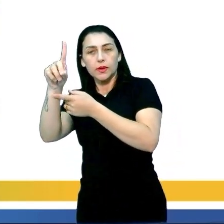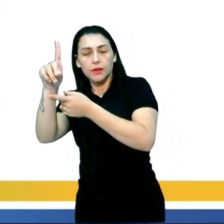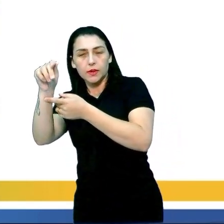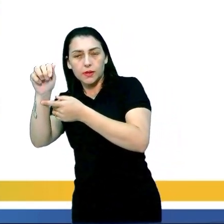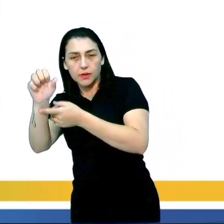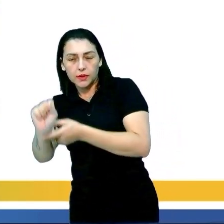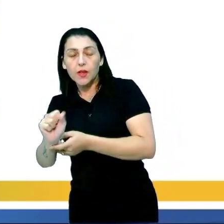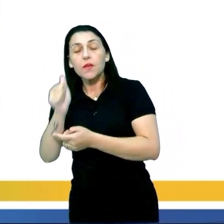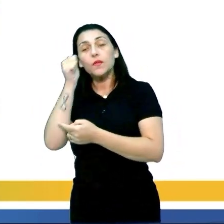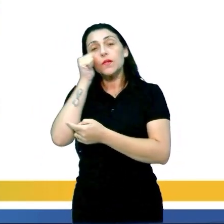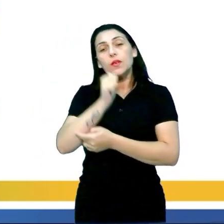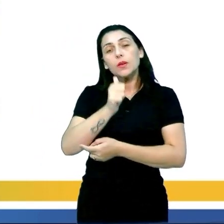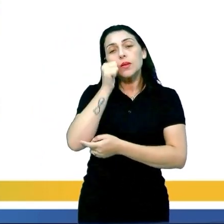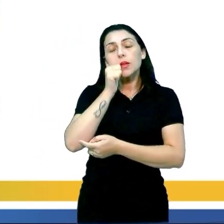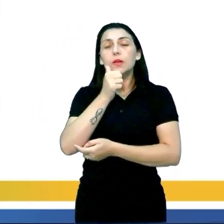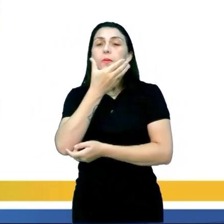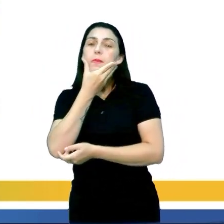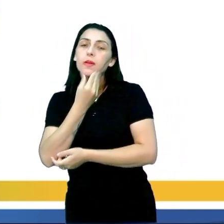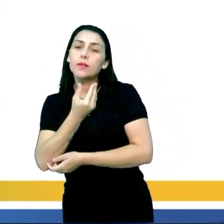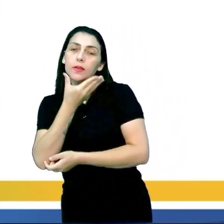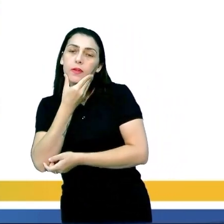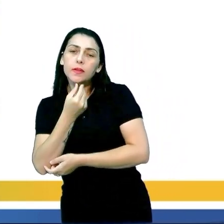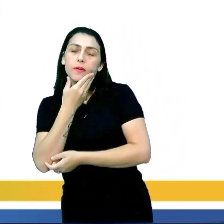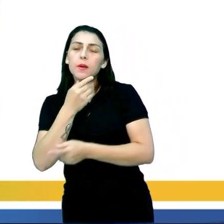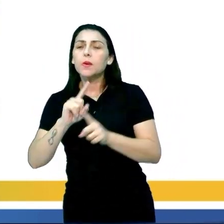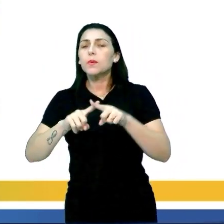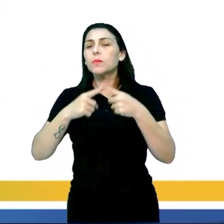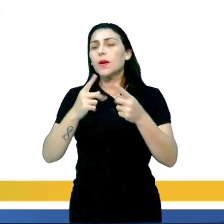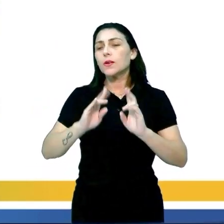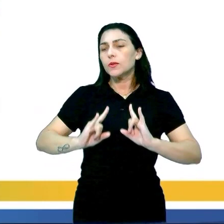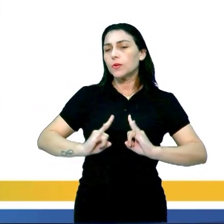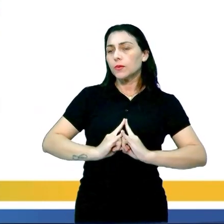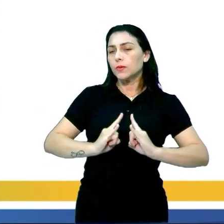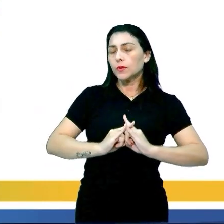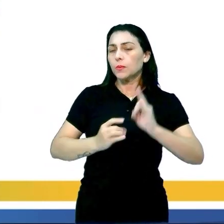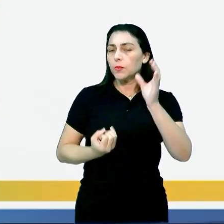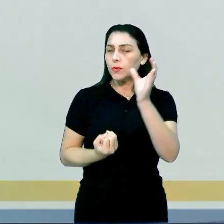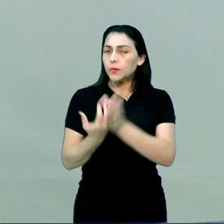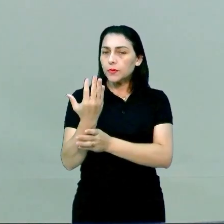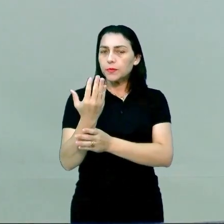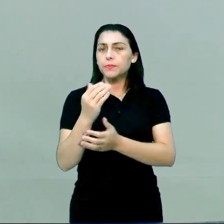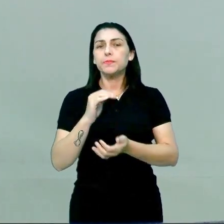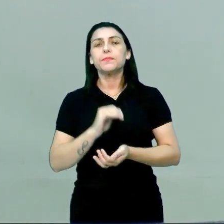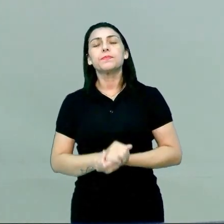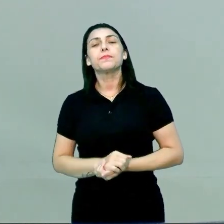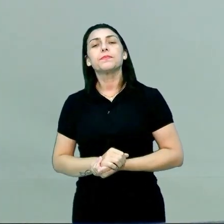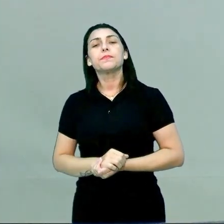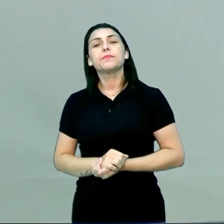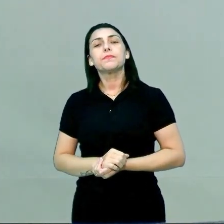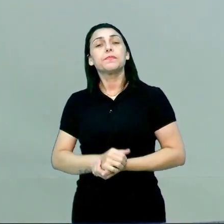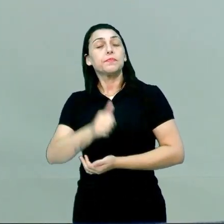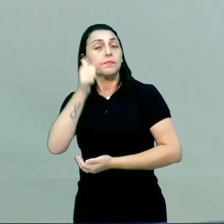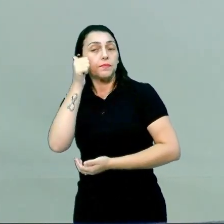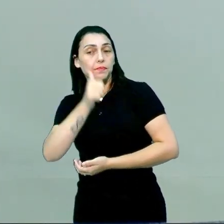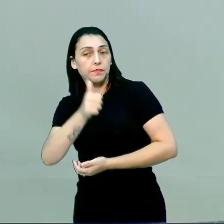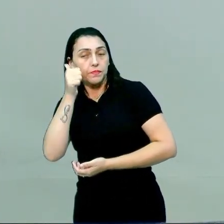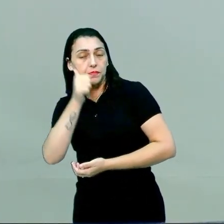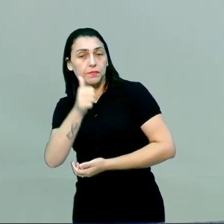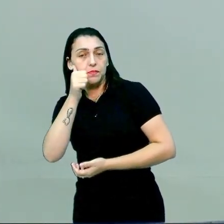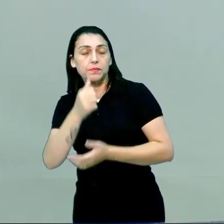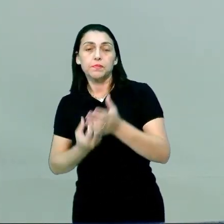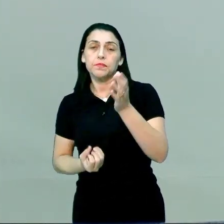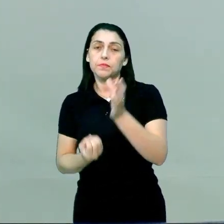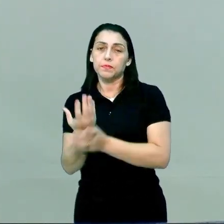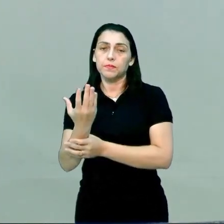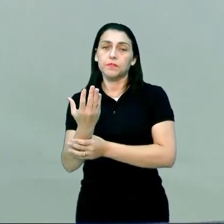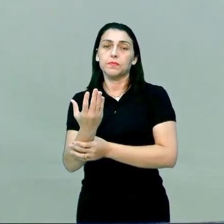gônadas femininas e masculinas. Quais são os hormônios que eles vão estar produzindo aí? Nas gônadas femininas, você vai estar